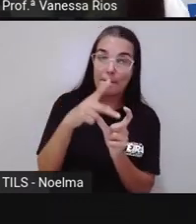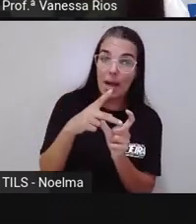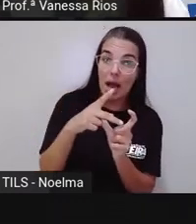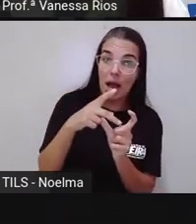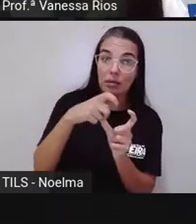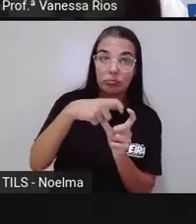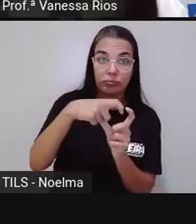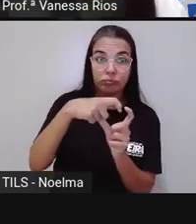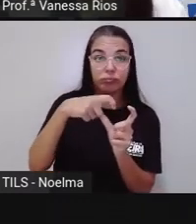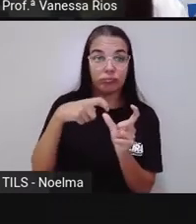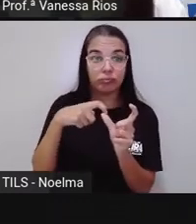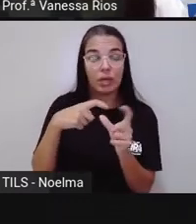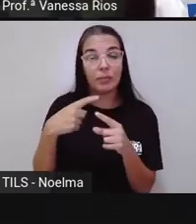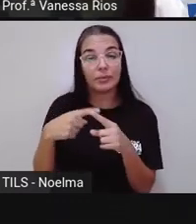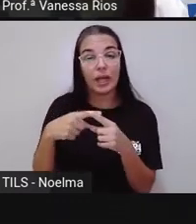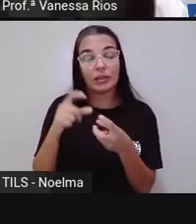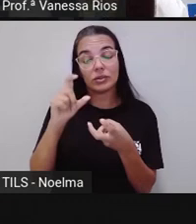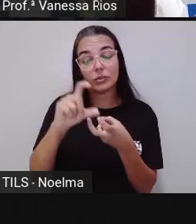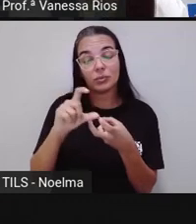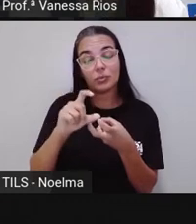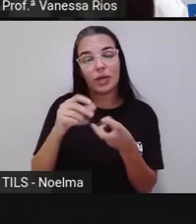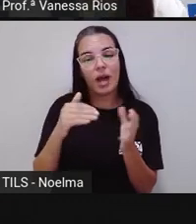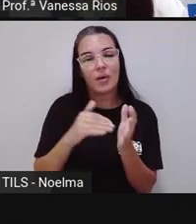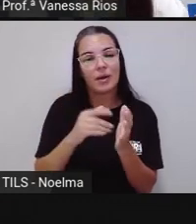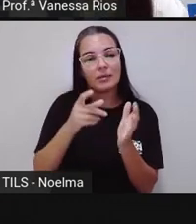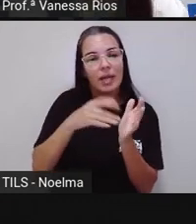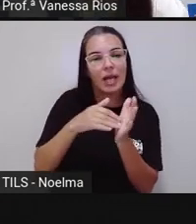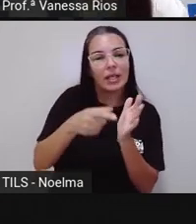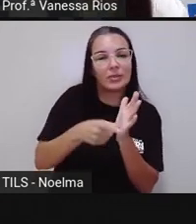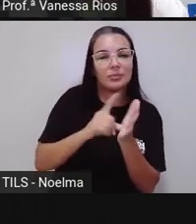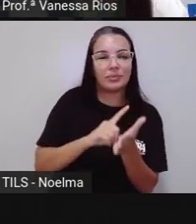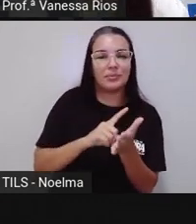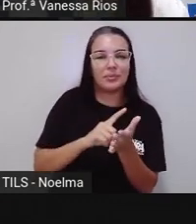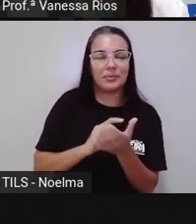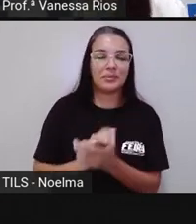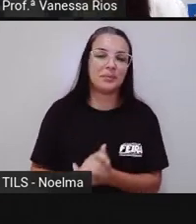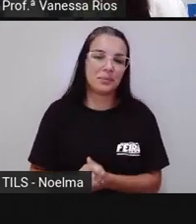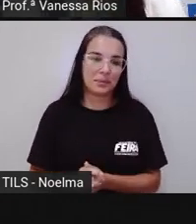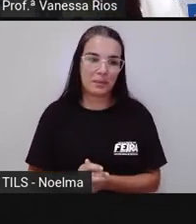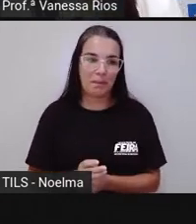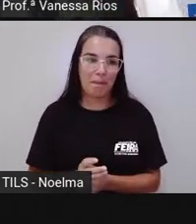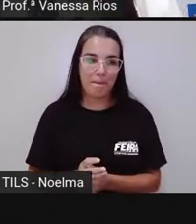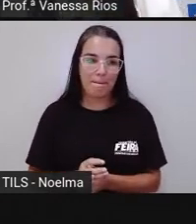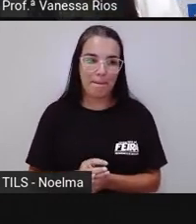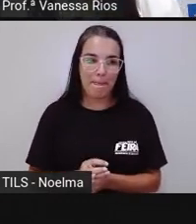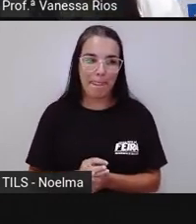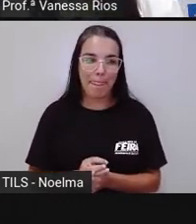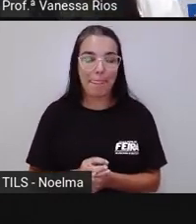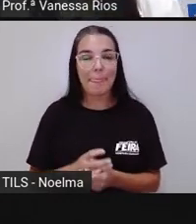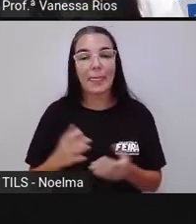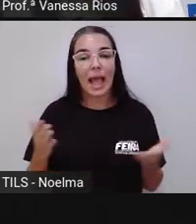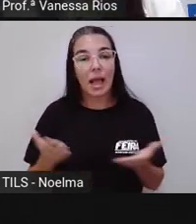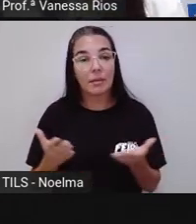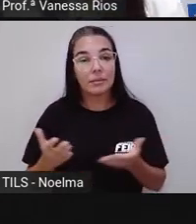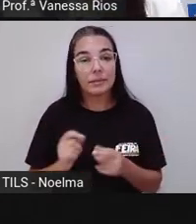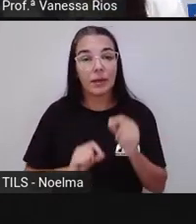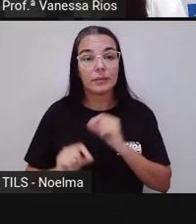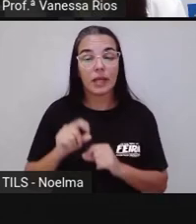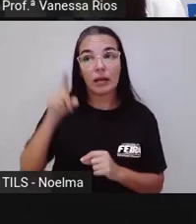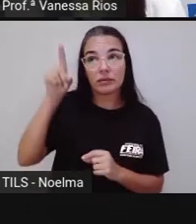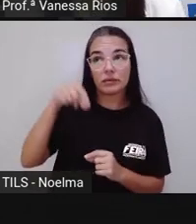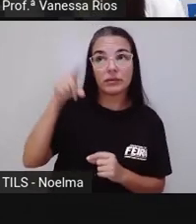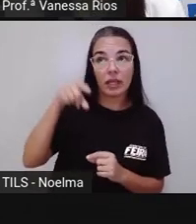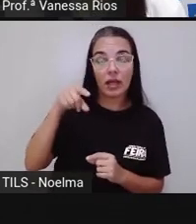sílaba tônica está localizada aí na penúltima sílaba. Agora em relação ao acento, receberá